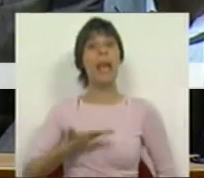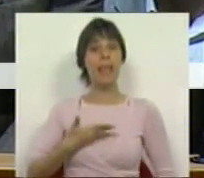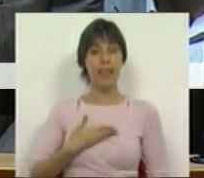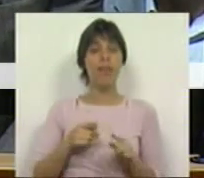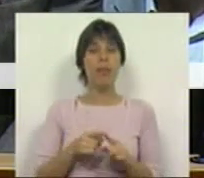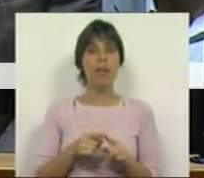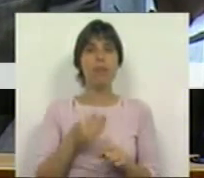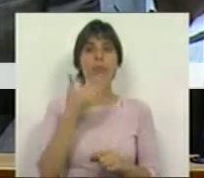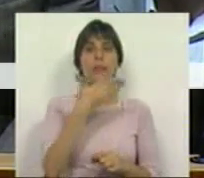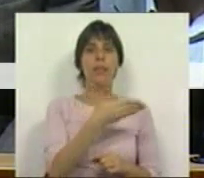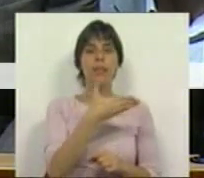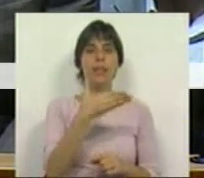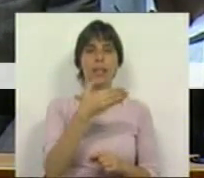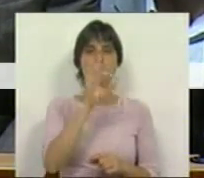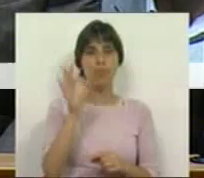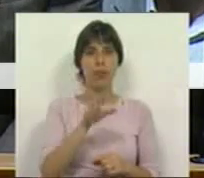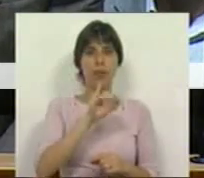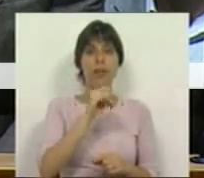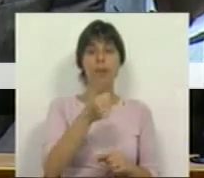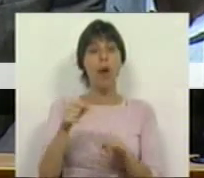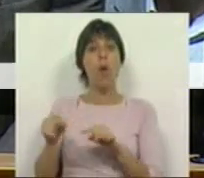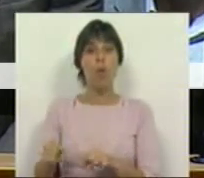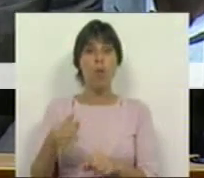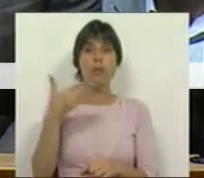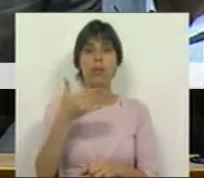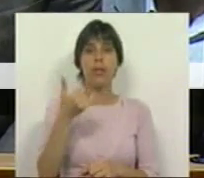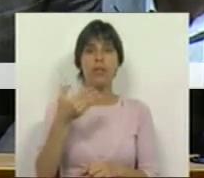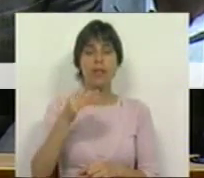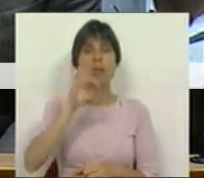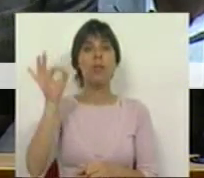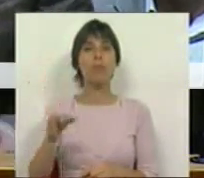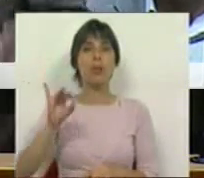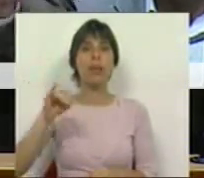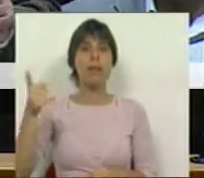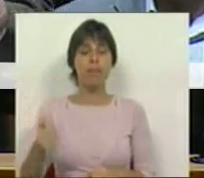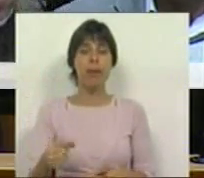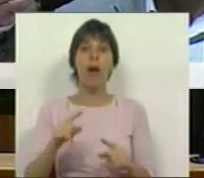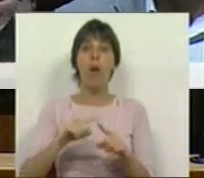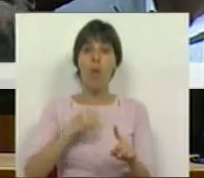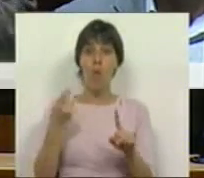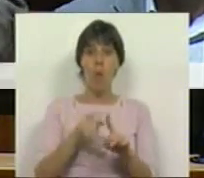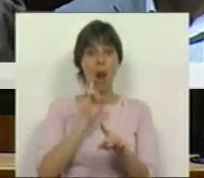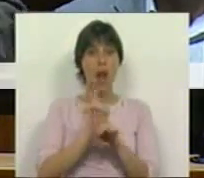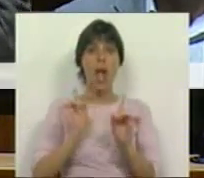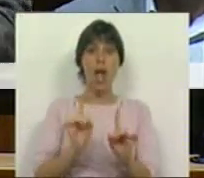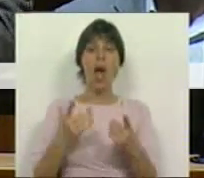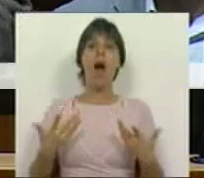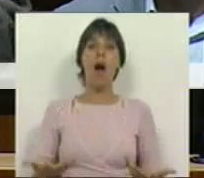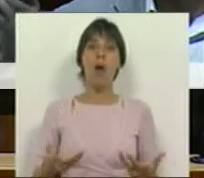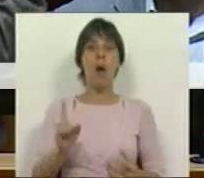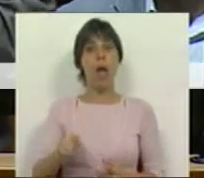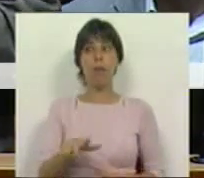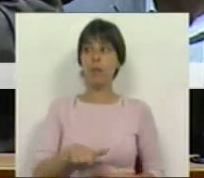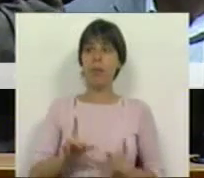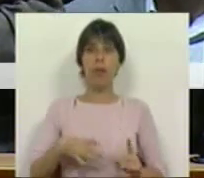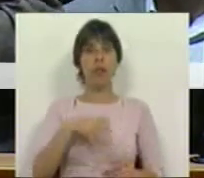dívida era 117% do PIB e hoje é 127% do PIB. Há um ano era assim, hoje estamos no Estado